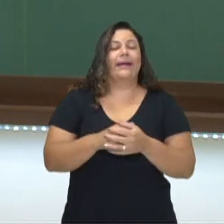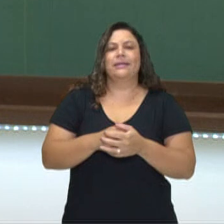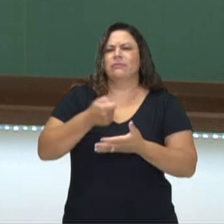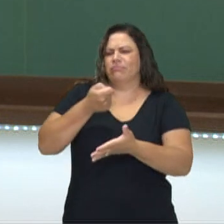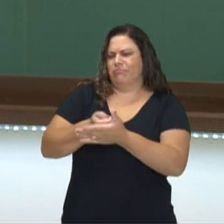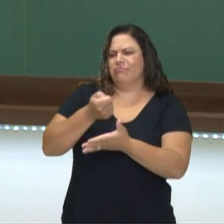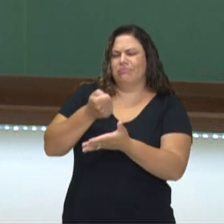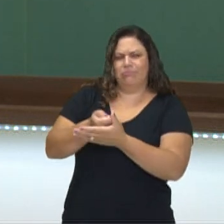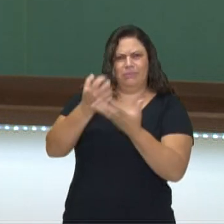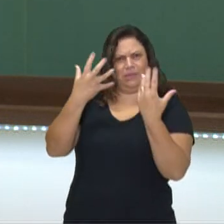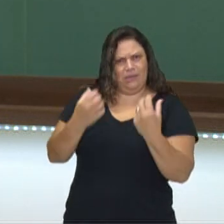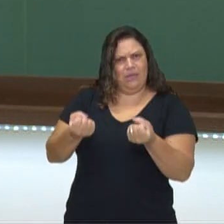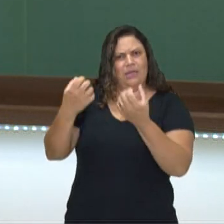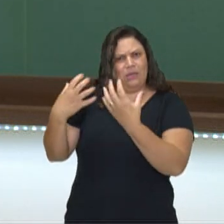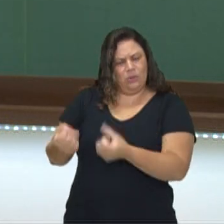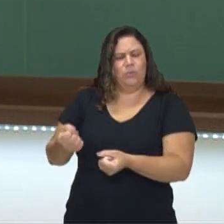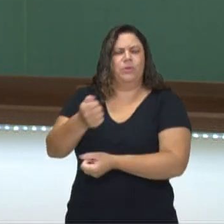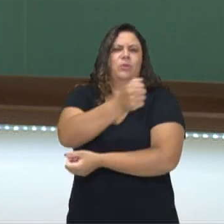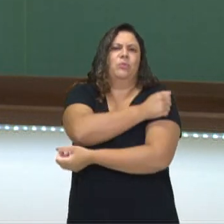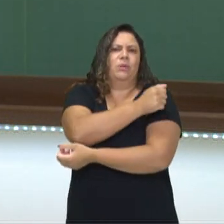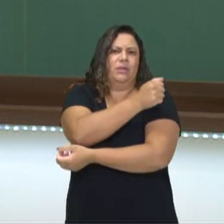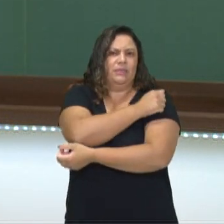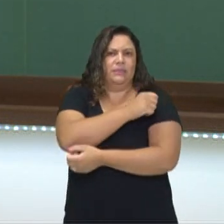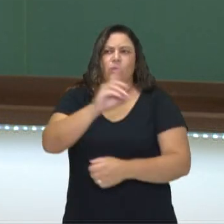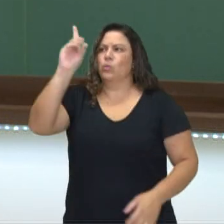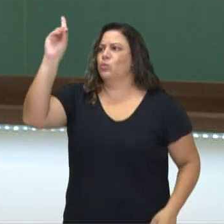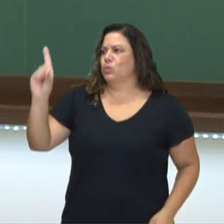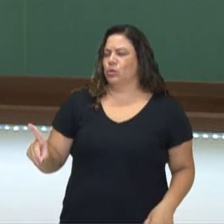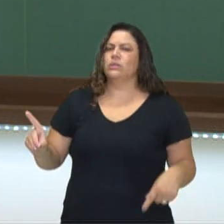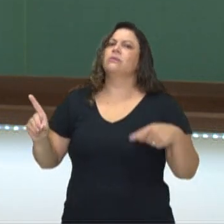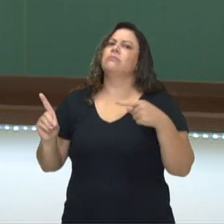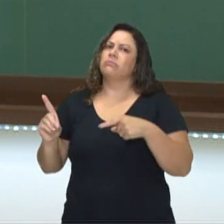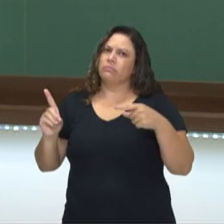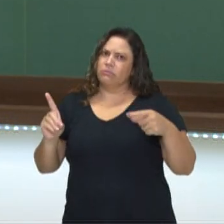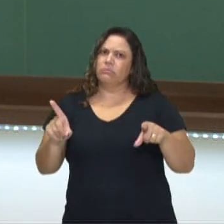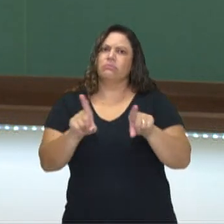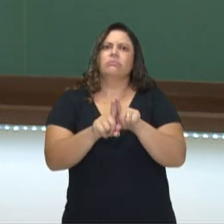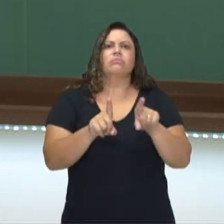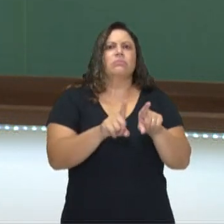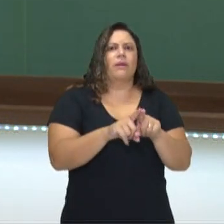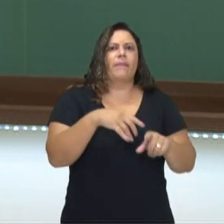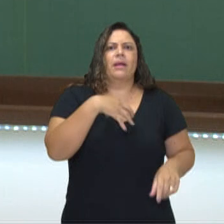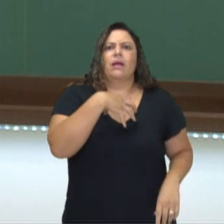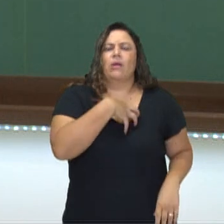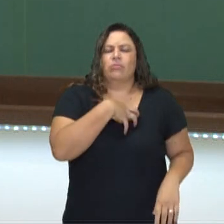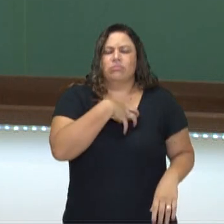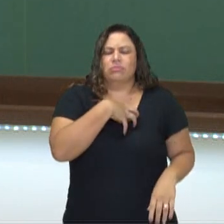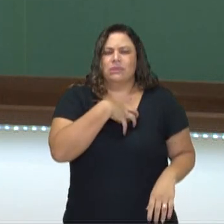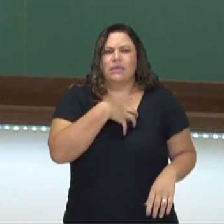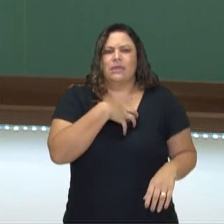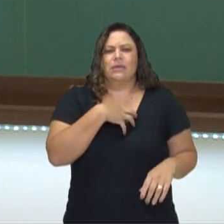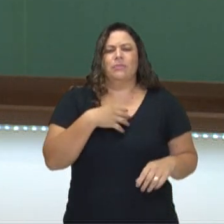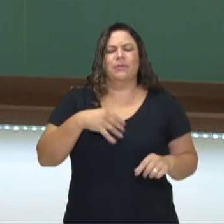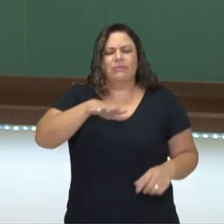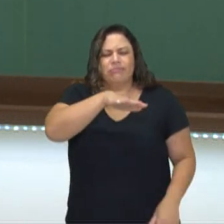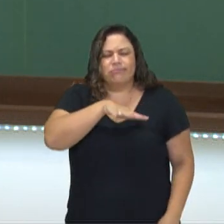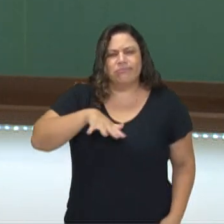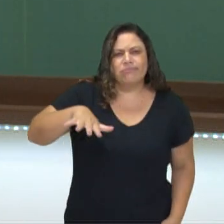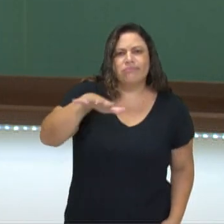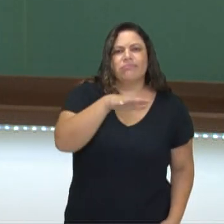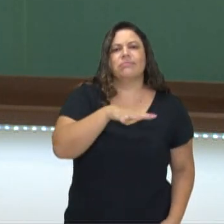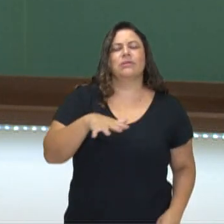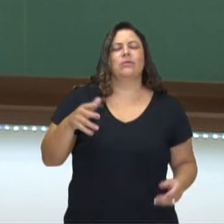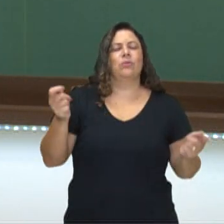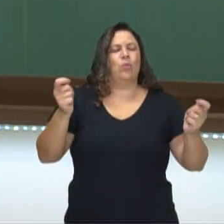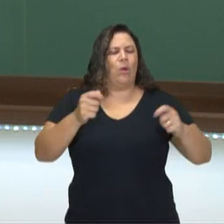deveres assumidos pelos estudantes, os seus direitos também. Então é uma forma de te situar aí enquanto